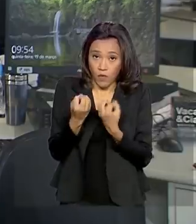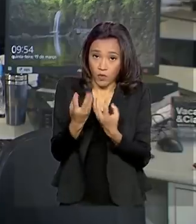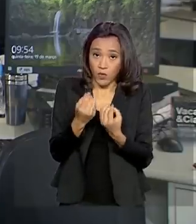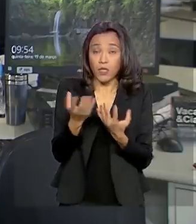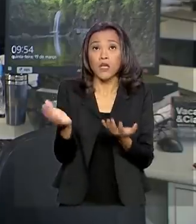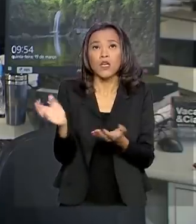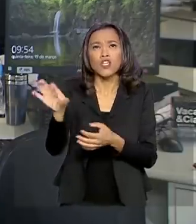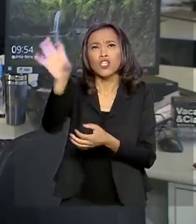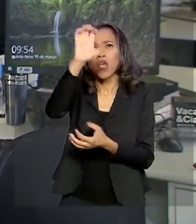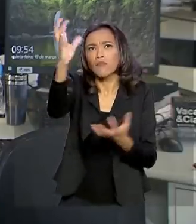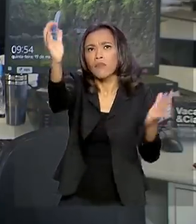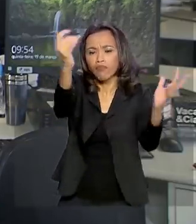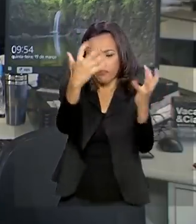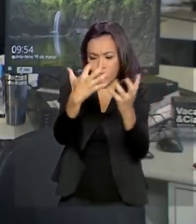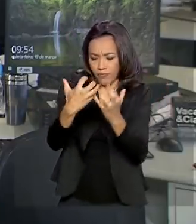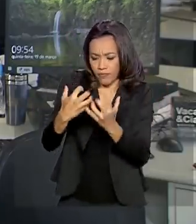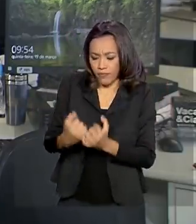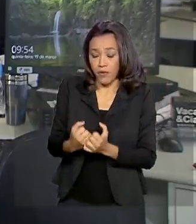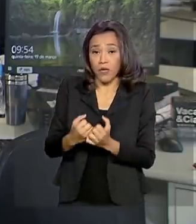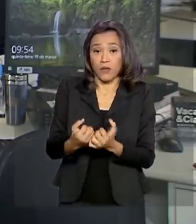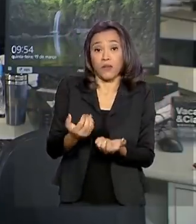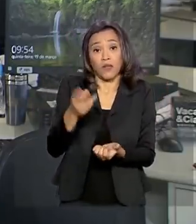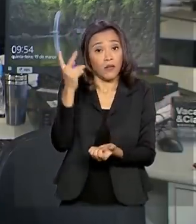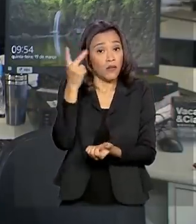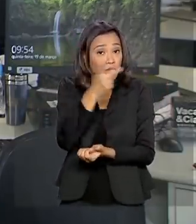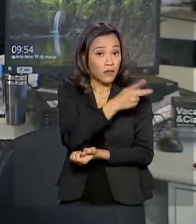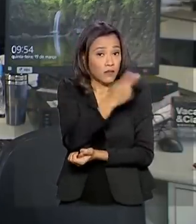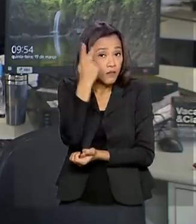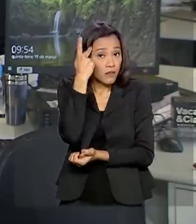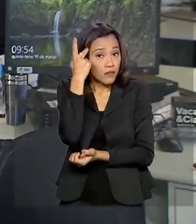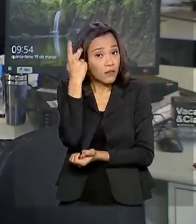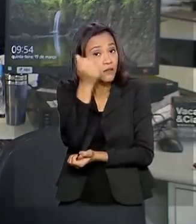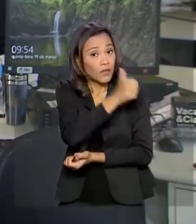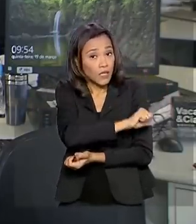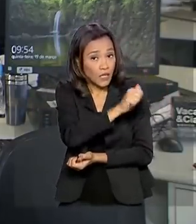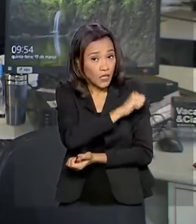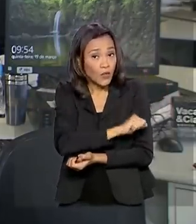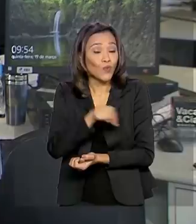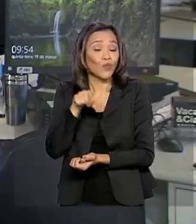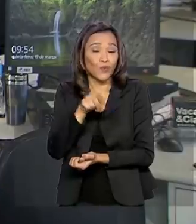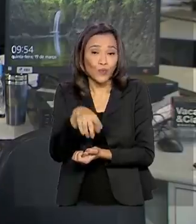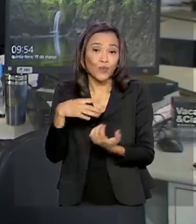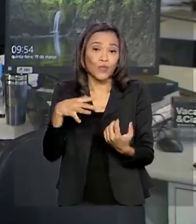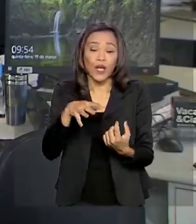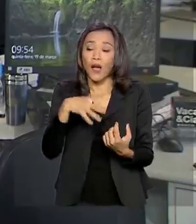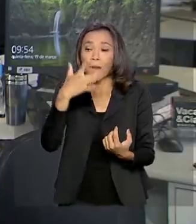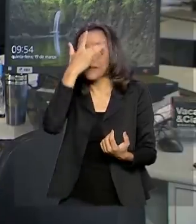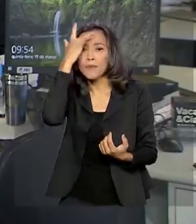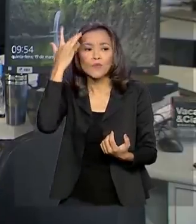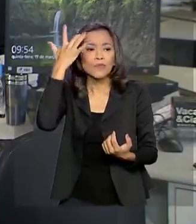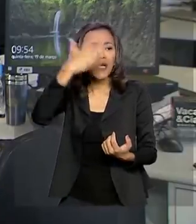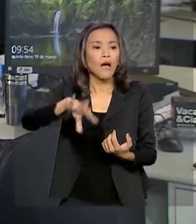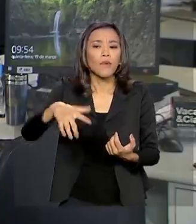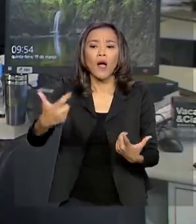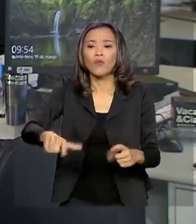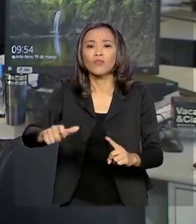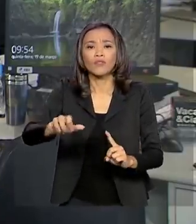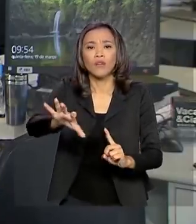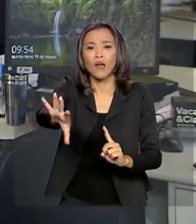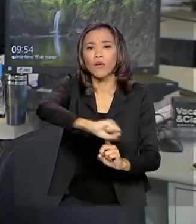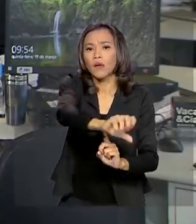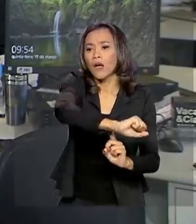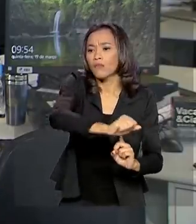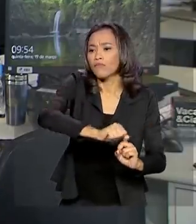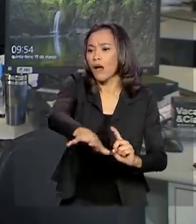capitais Rio de Janeiro e São Paulo registram casos de transmissão comunitária, ou seja, já não se identifica mais a origem da